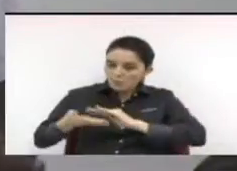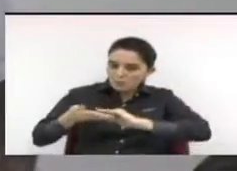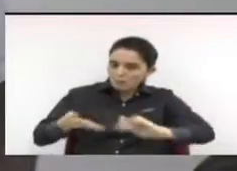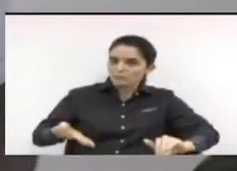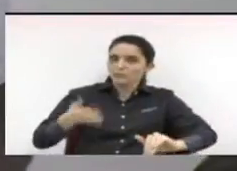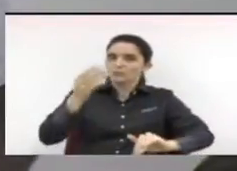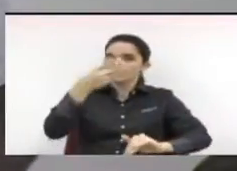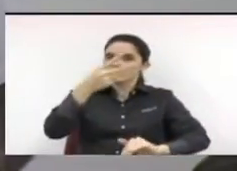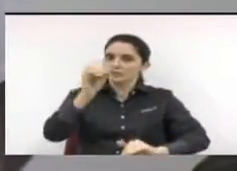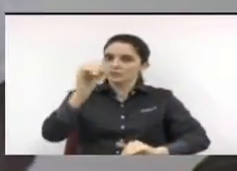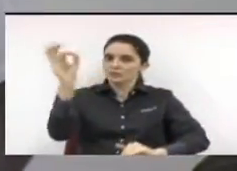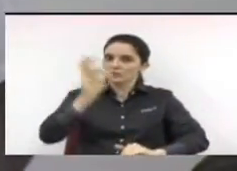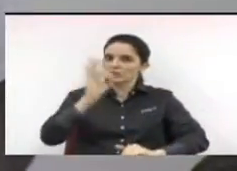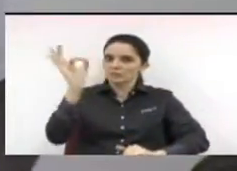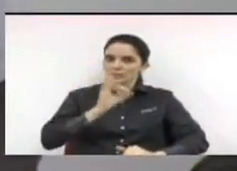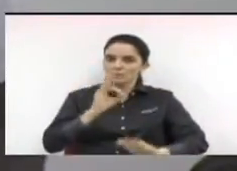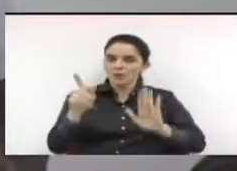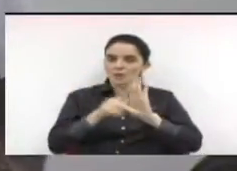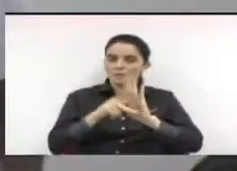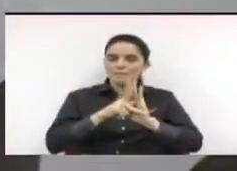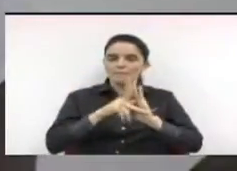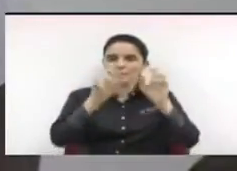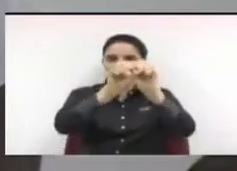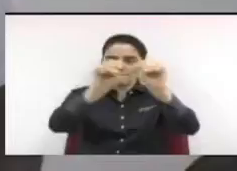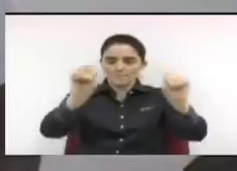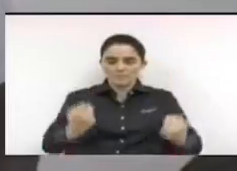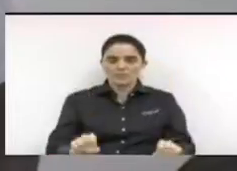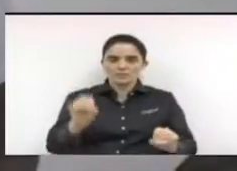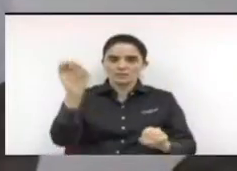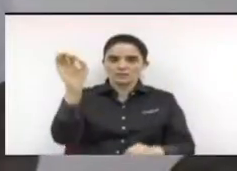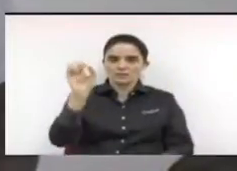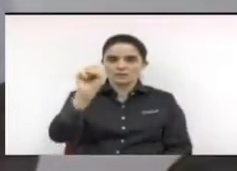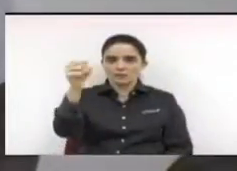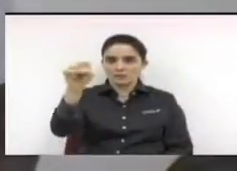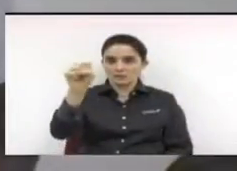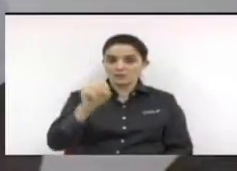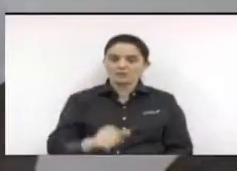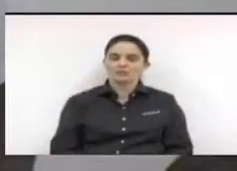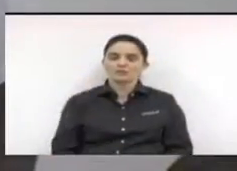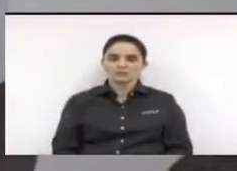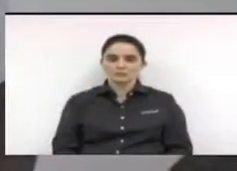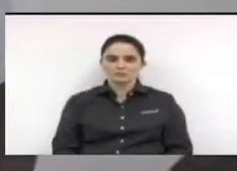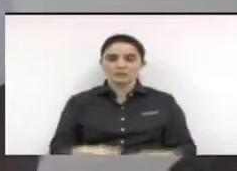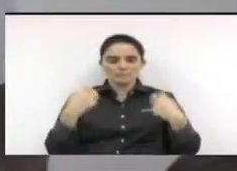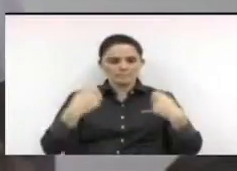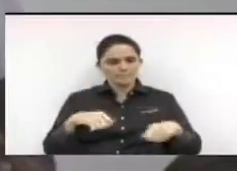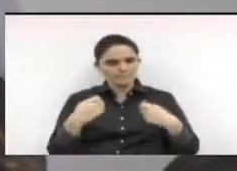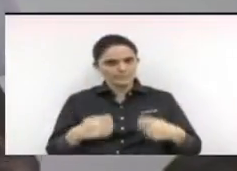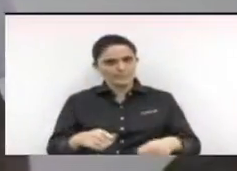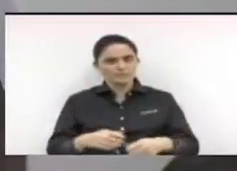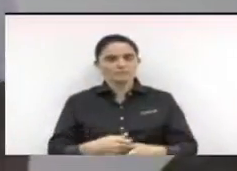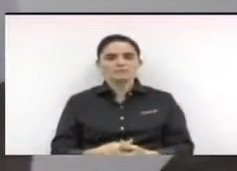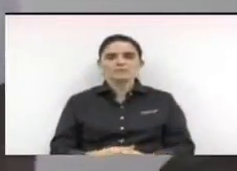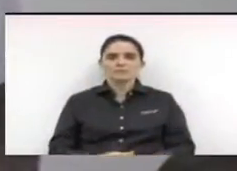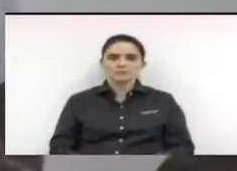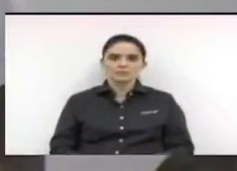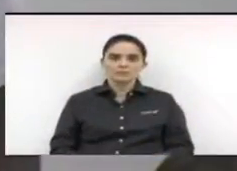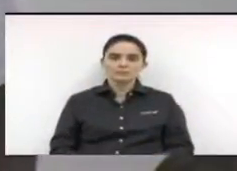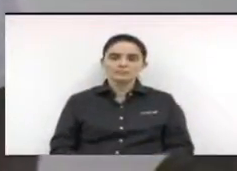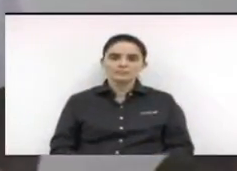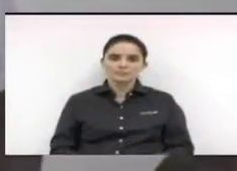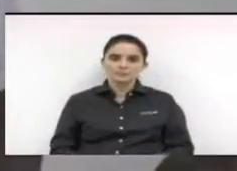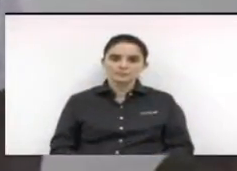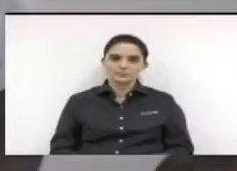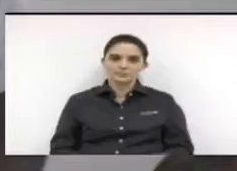esses 30% do sistema S que mantenha, que mantenha, como já disse aqui,